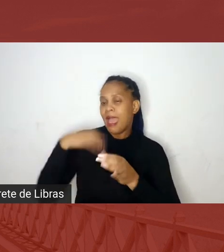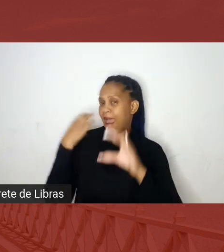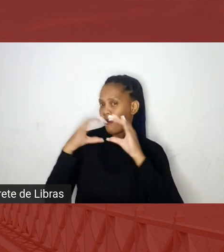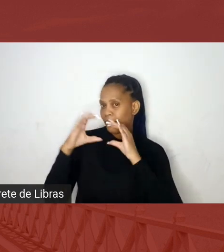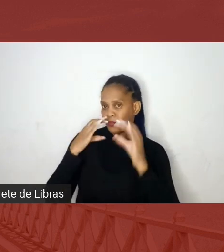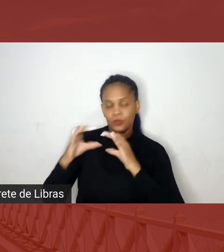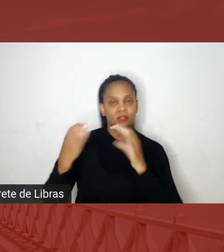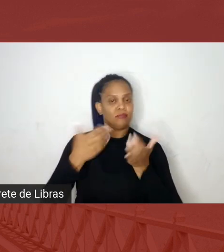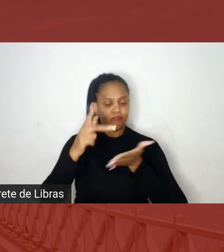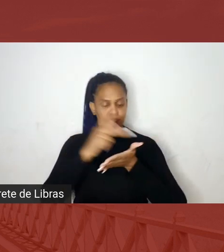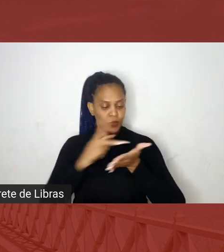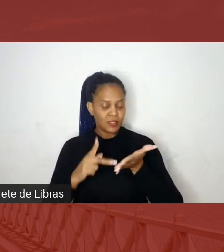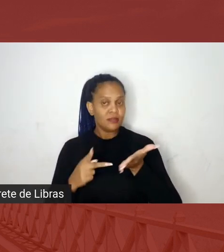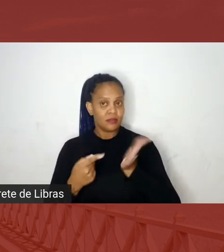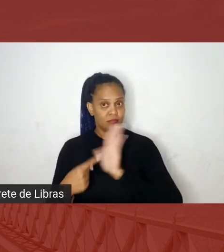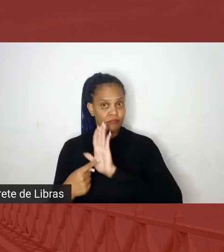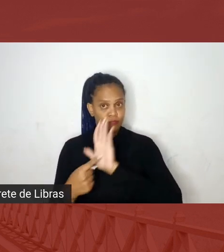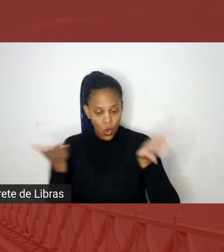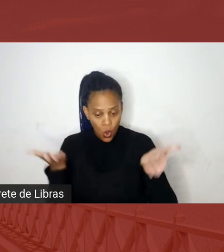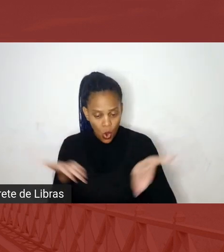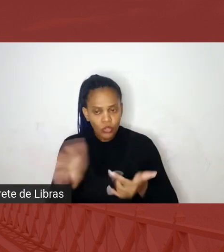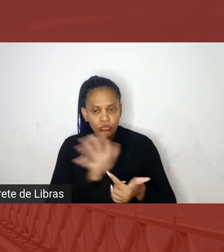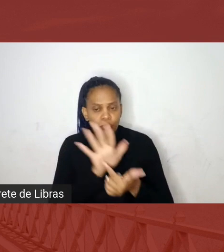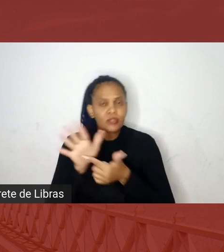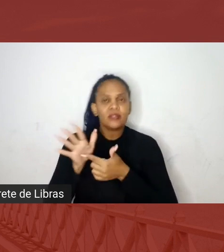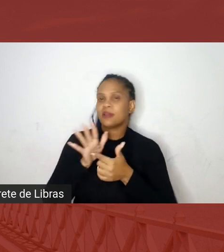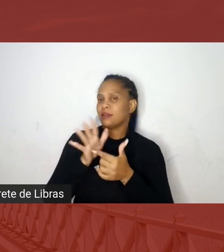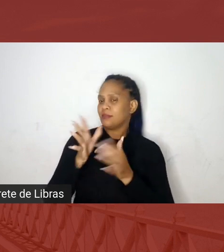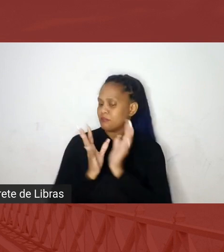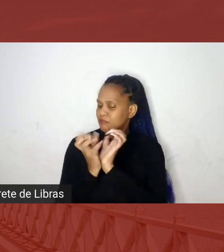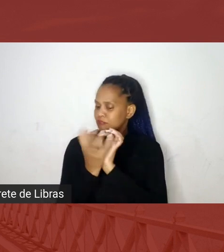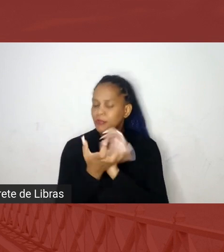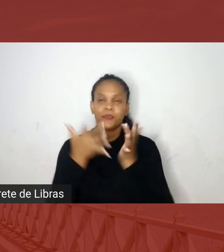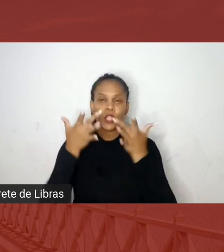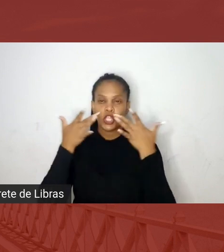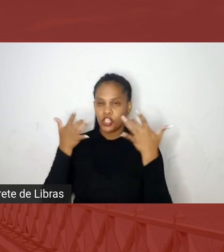passando pelo artesanato, pelo teatro, pelo cinema,